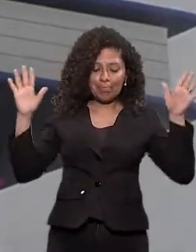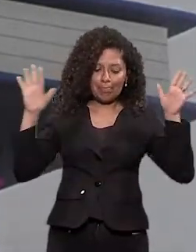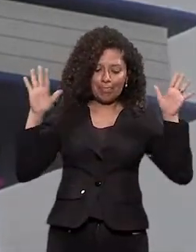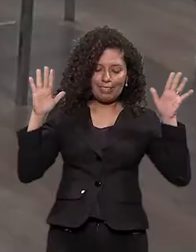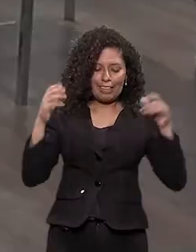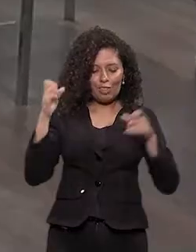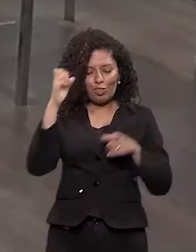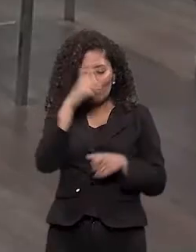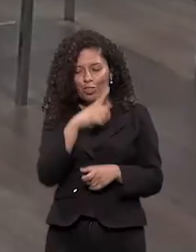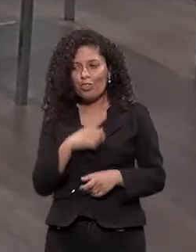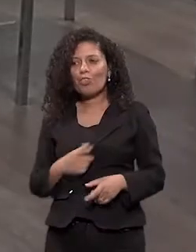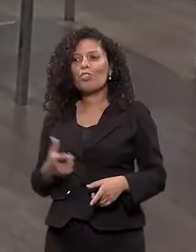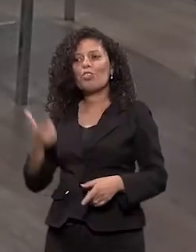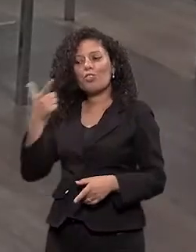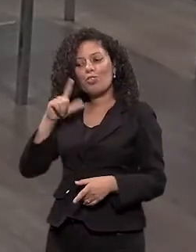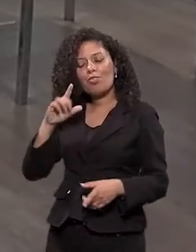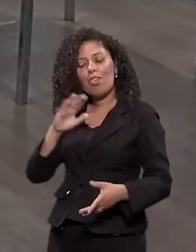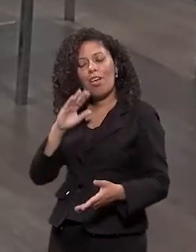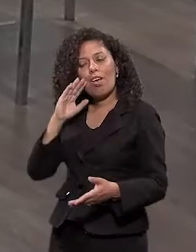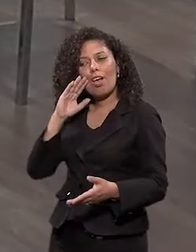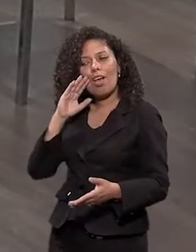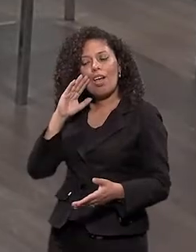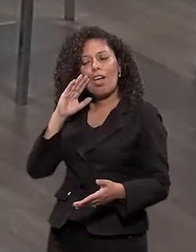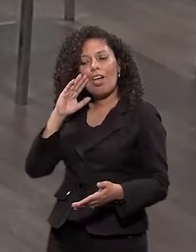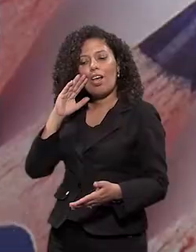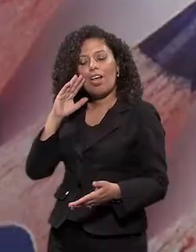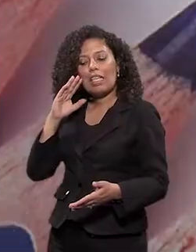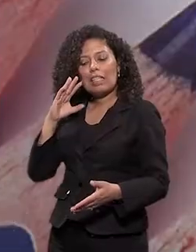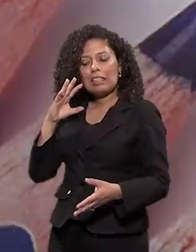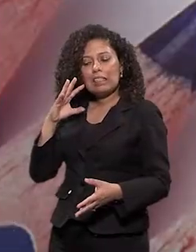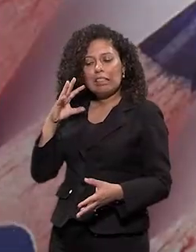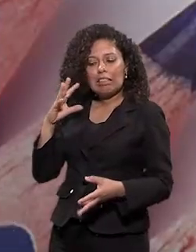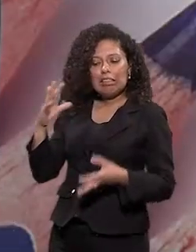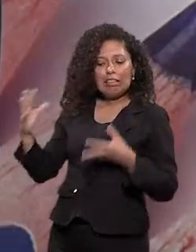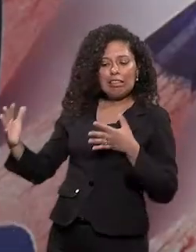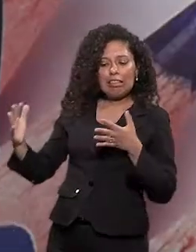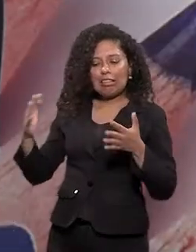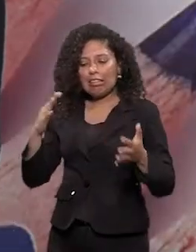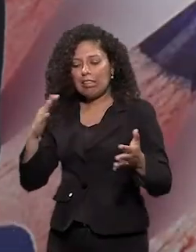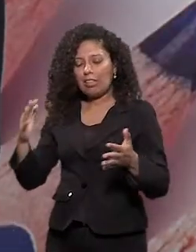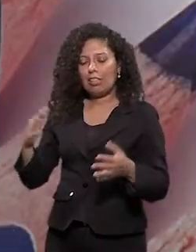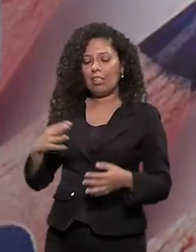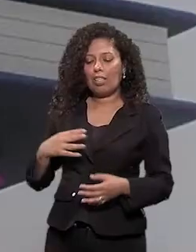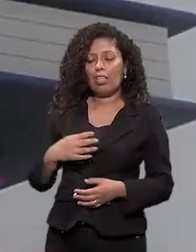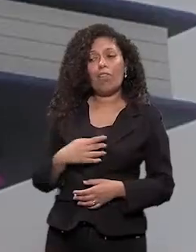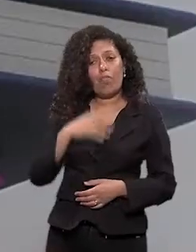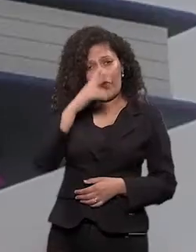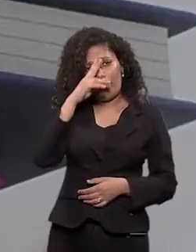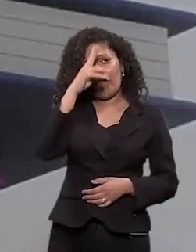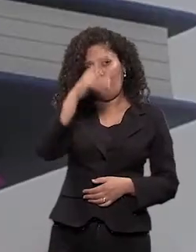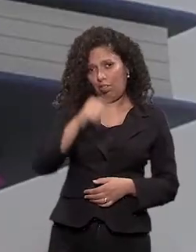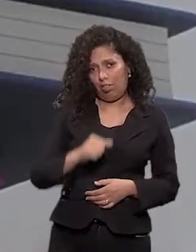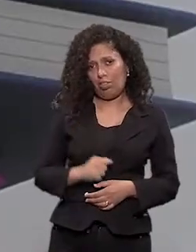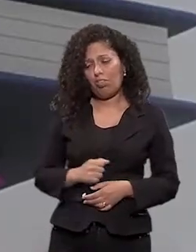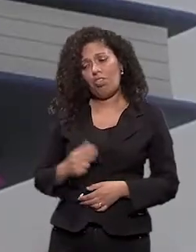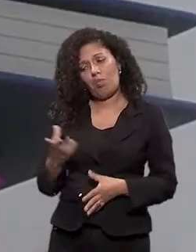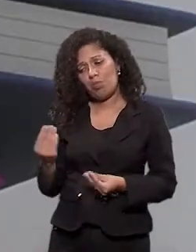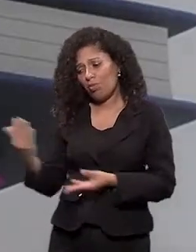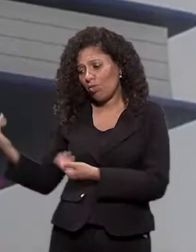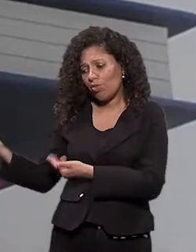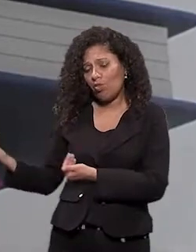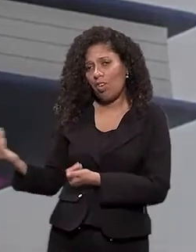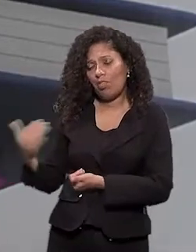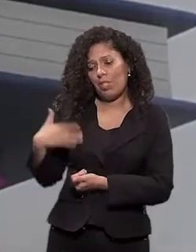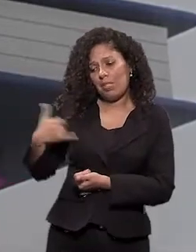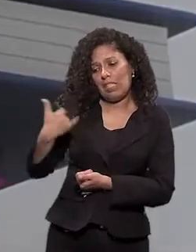deles. Para você, como é que foi isso também? O emocional do Matheus? Foi muito forte. Eu era muito novo na época, eu